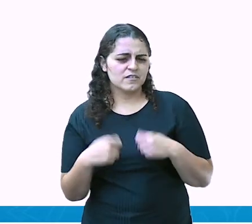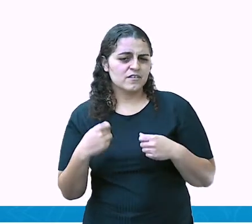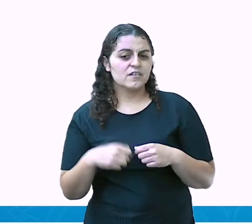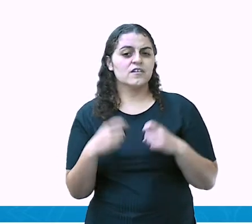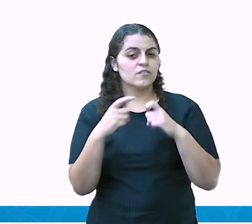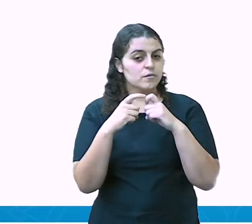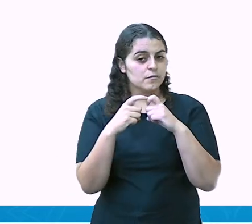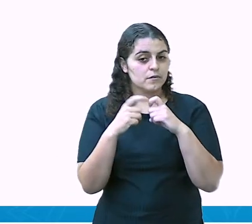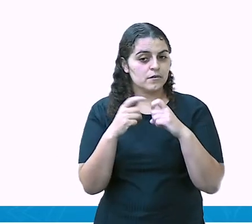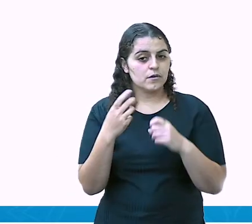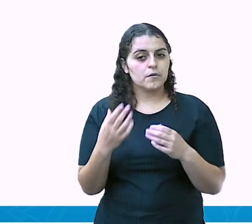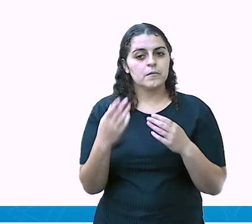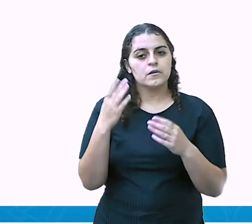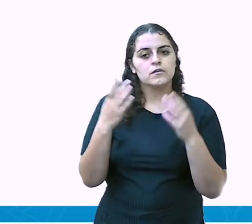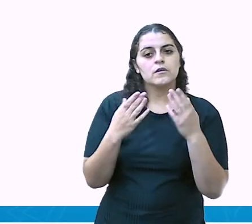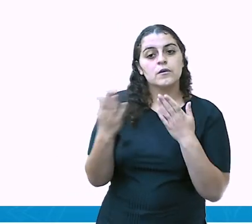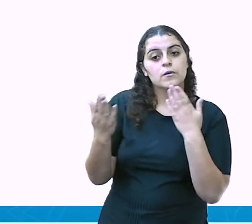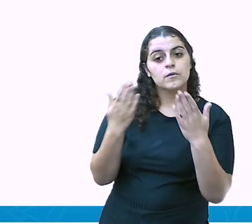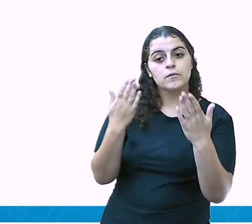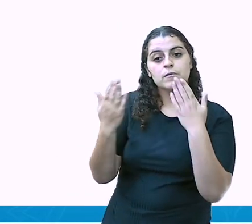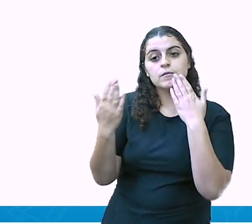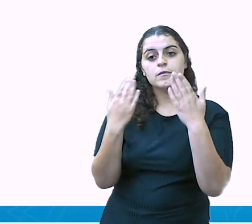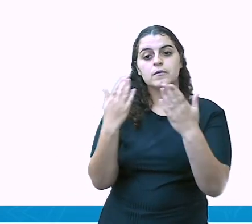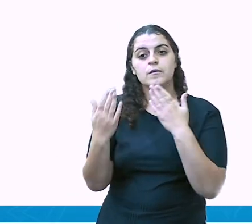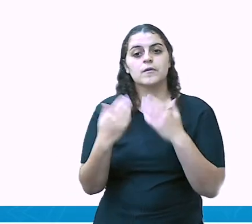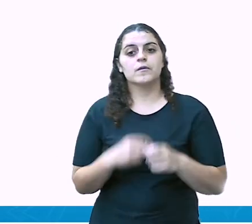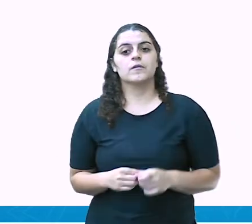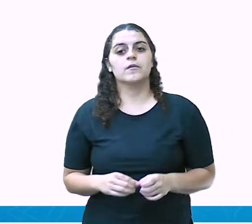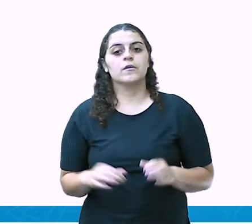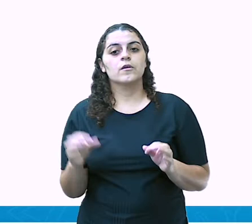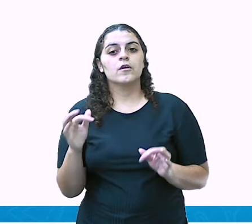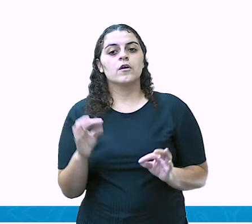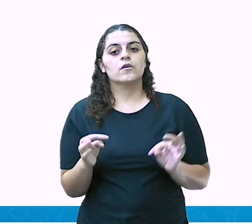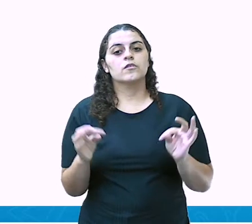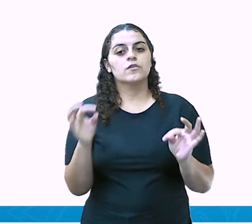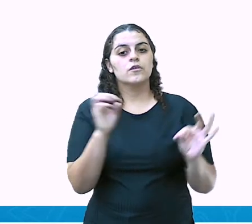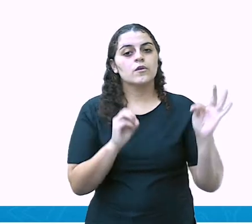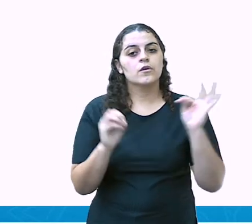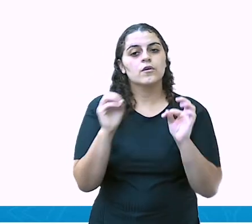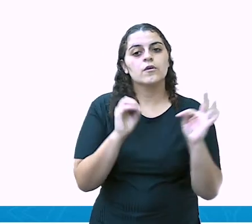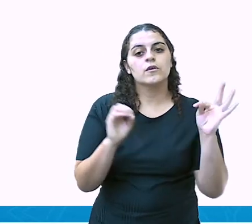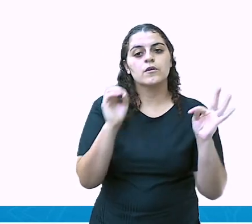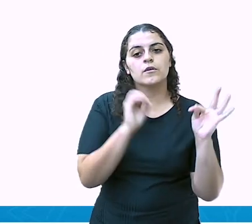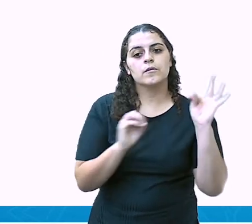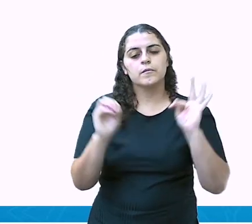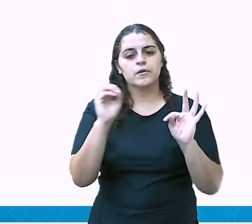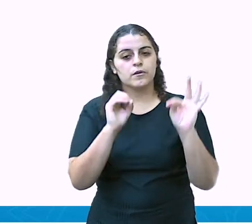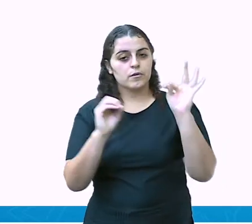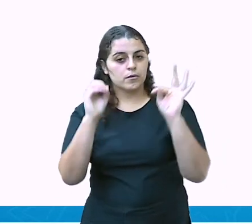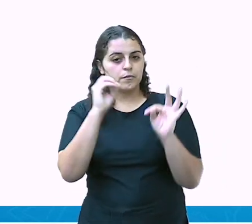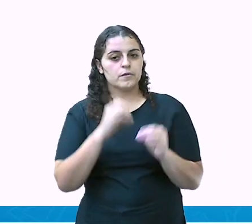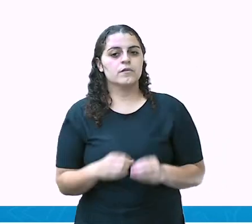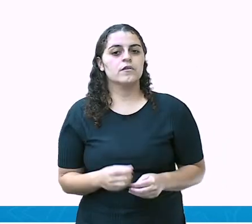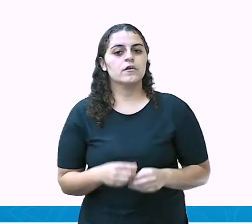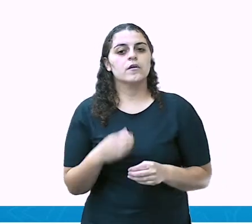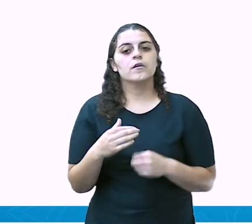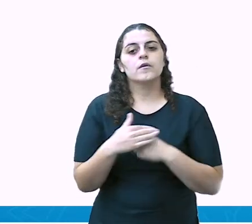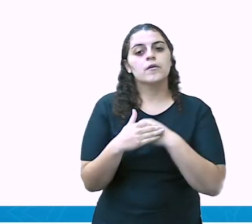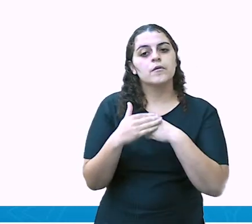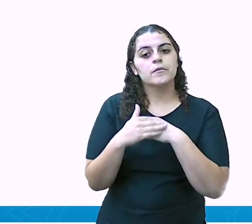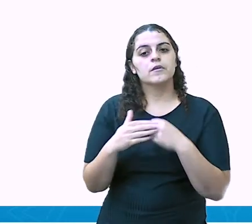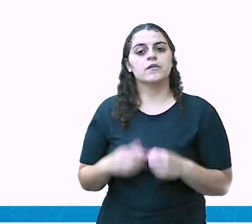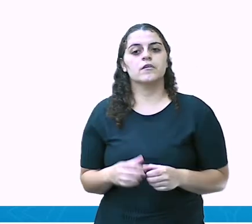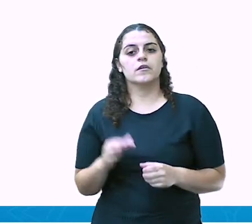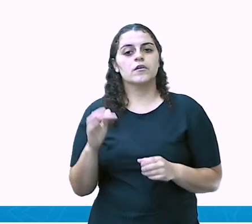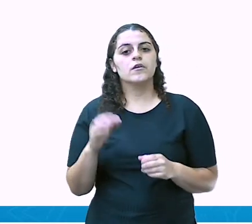multidisciplinar, a gente precisa do psicólogo para trabalhar essa questão do comportamento, precisa do fonoaudiólogo para trabalhar a comunicação e muitas